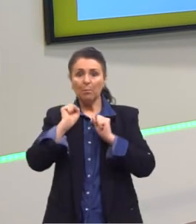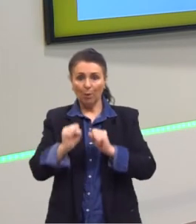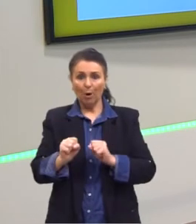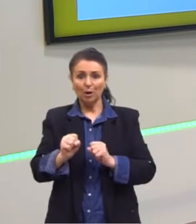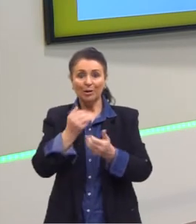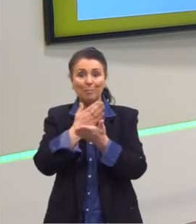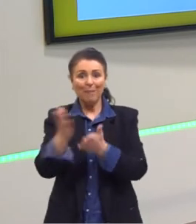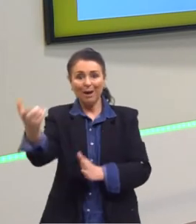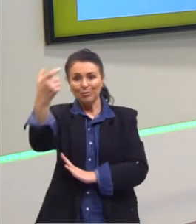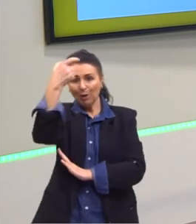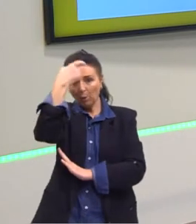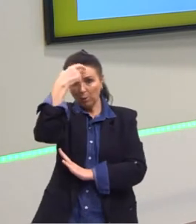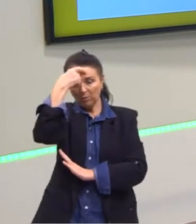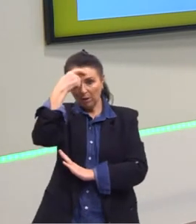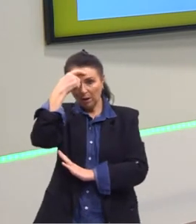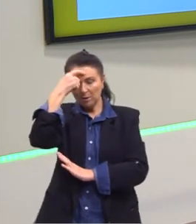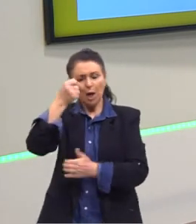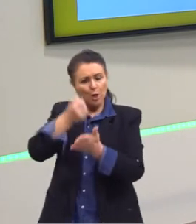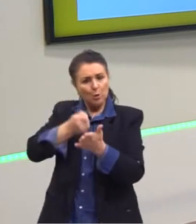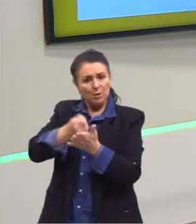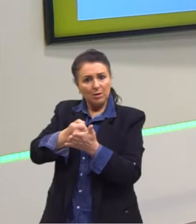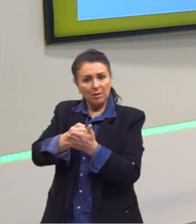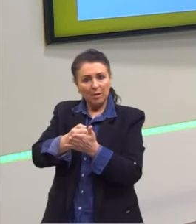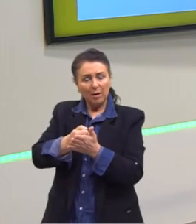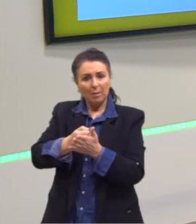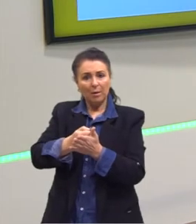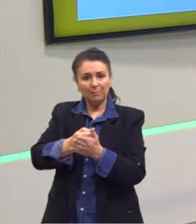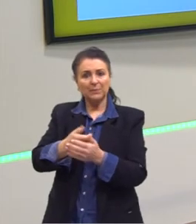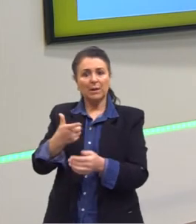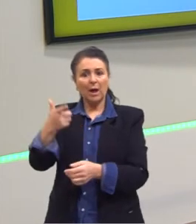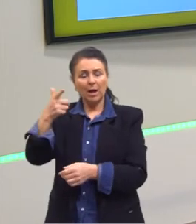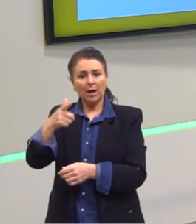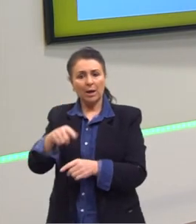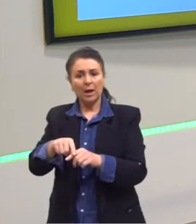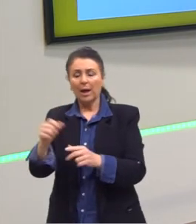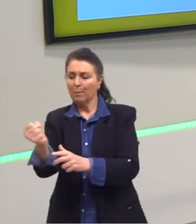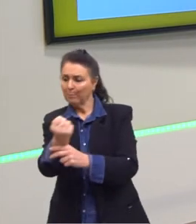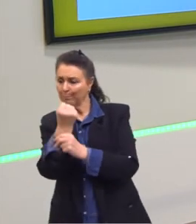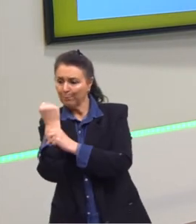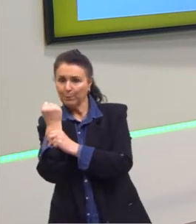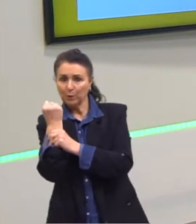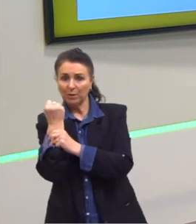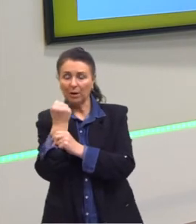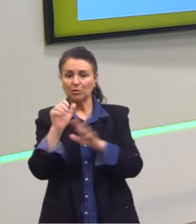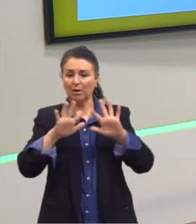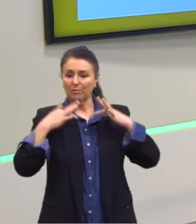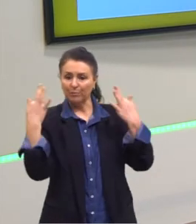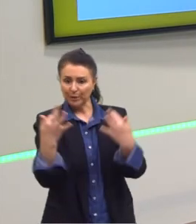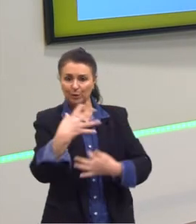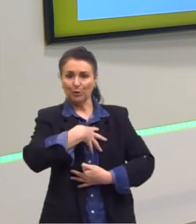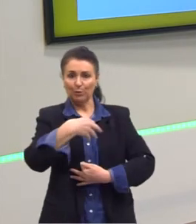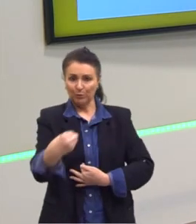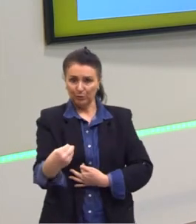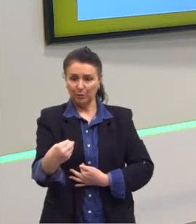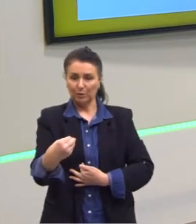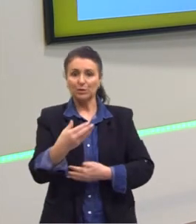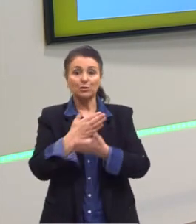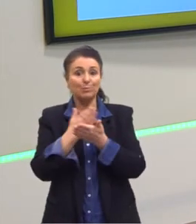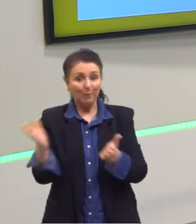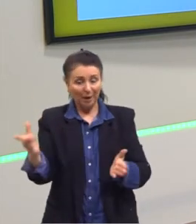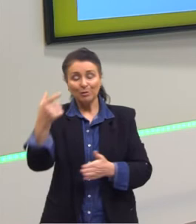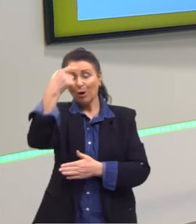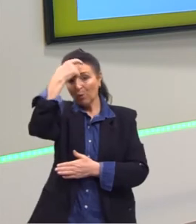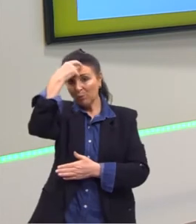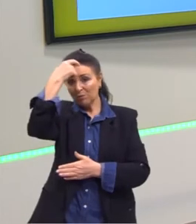consciência e atacar para poder proteger. Essa coisa de proteção com aqueles que a gente ama pode nos fazer perder um pouco a